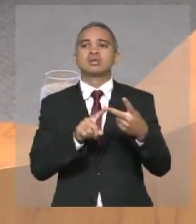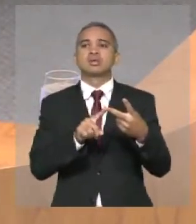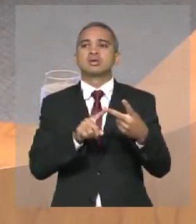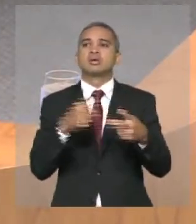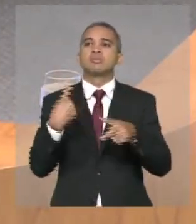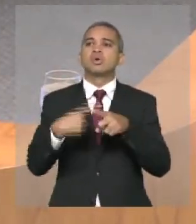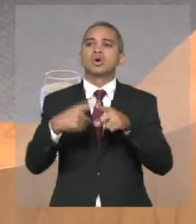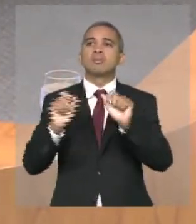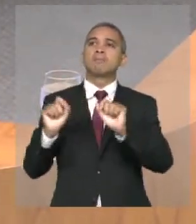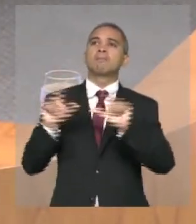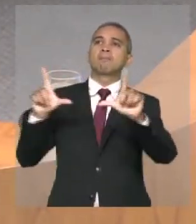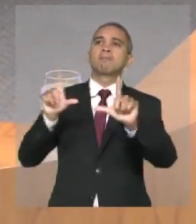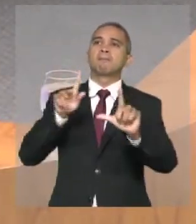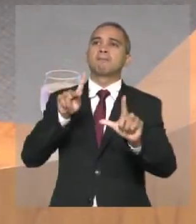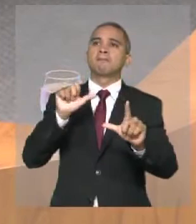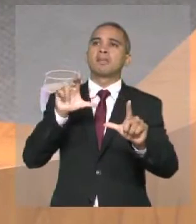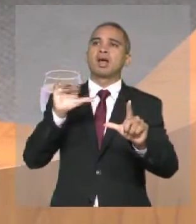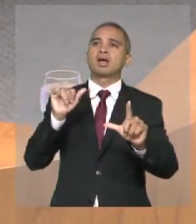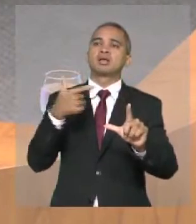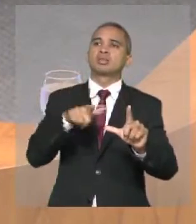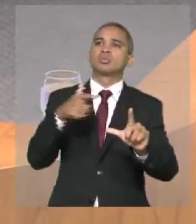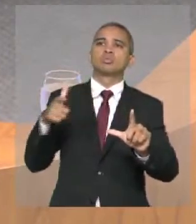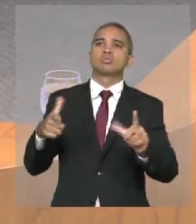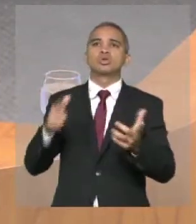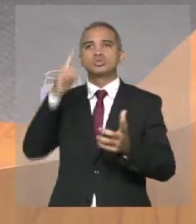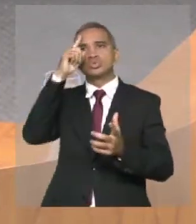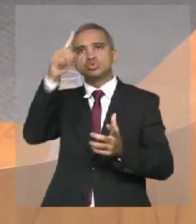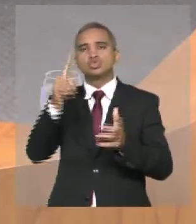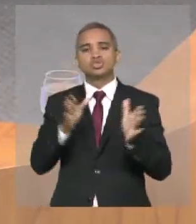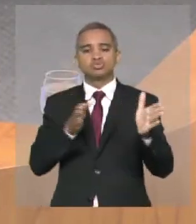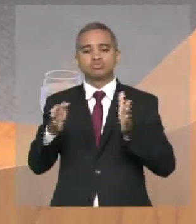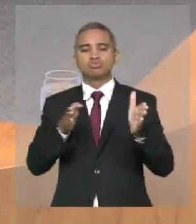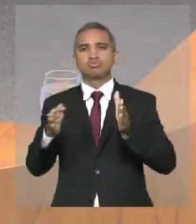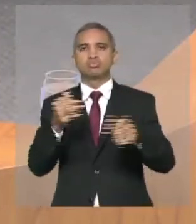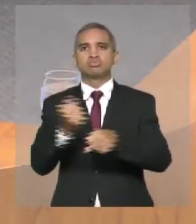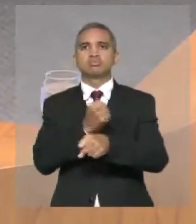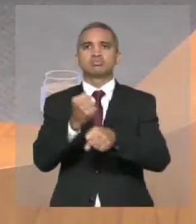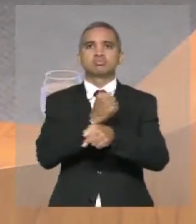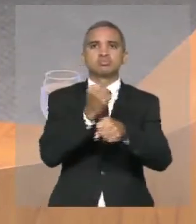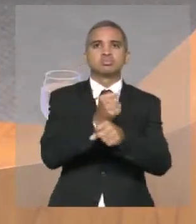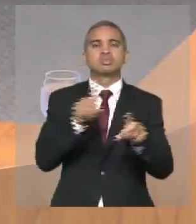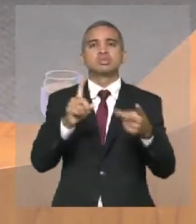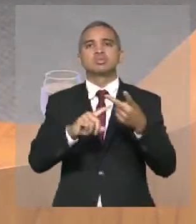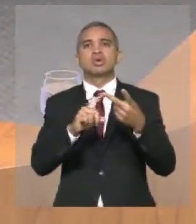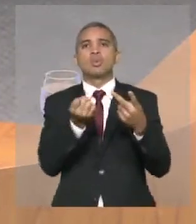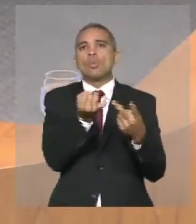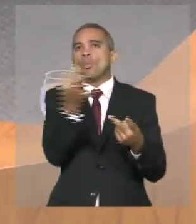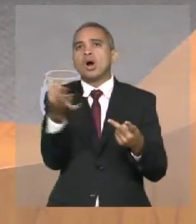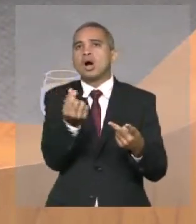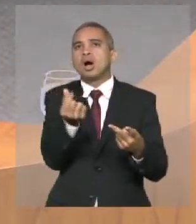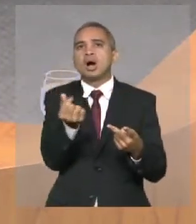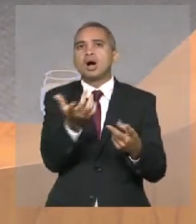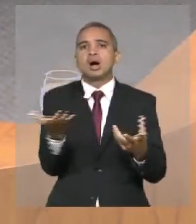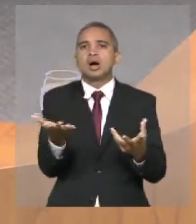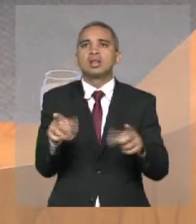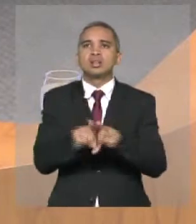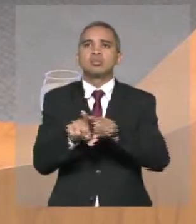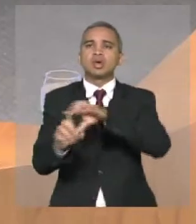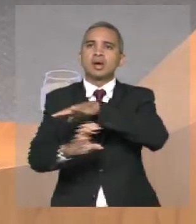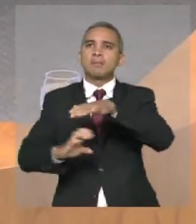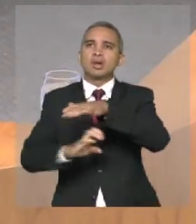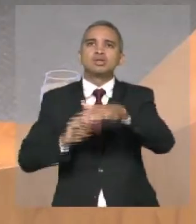que não tem placa com a data, o prazo de término, o valor da obra, a empresa que está realizando,